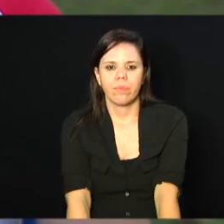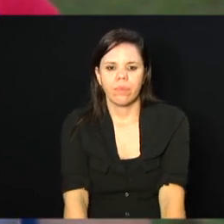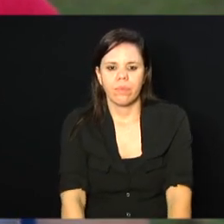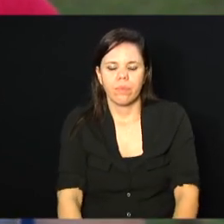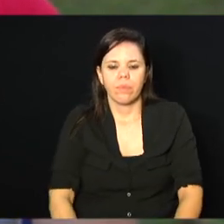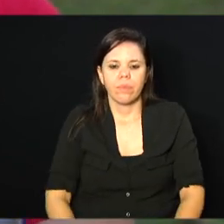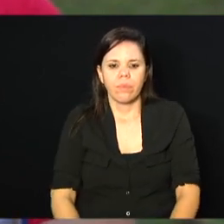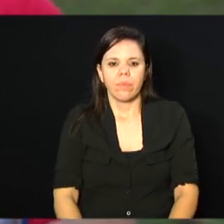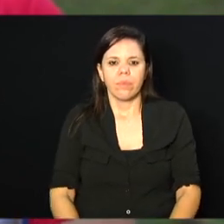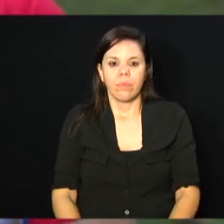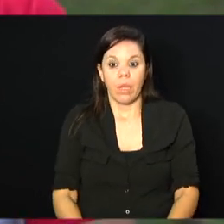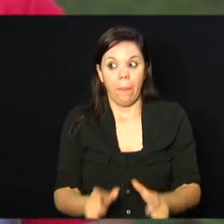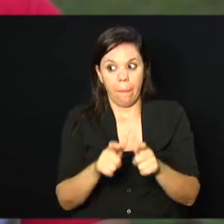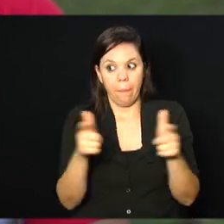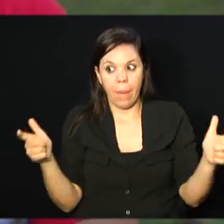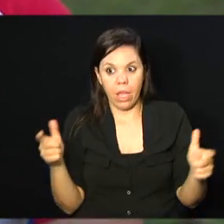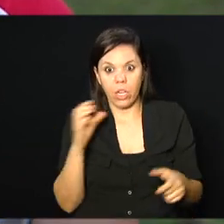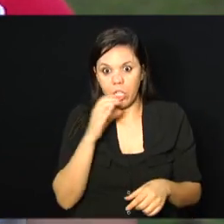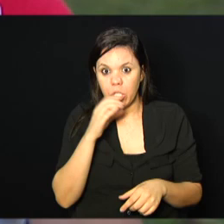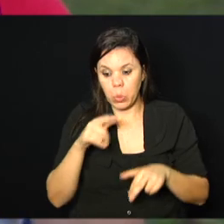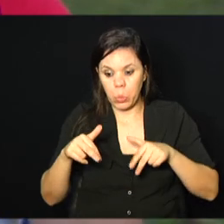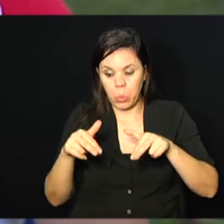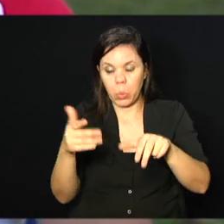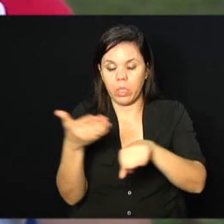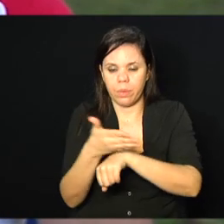maioria das corridas a gente participa, ok?